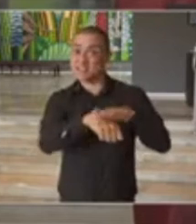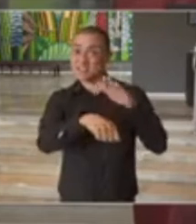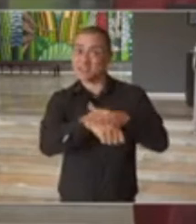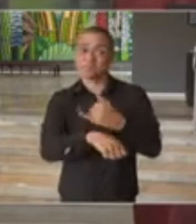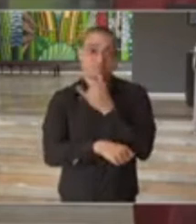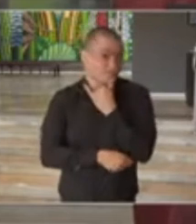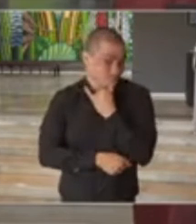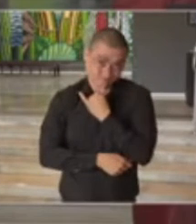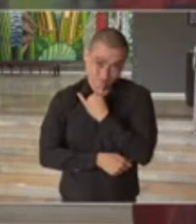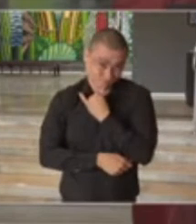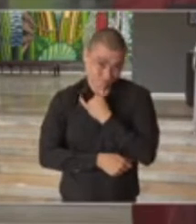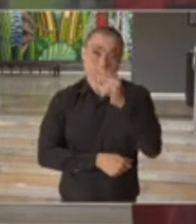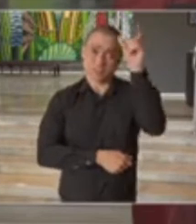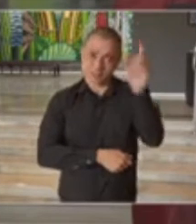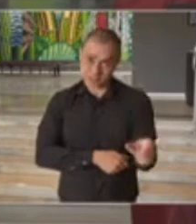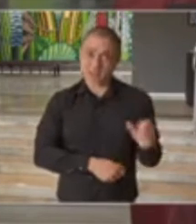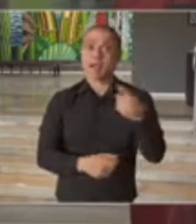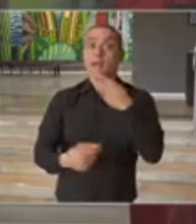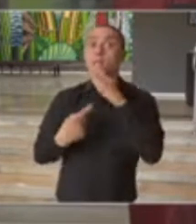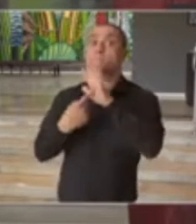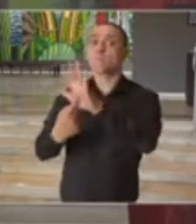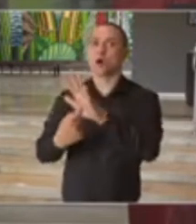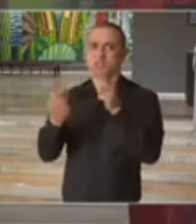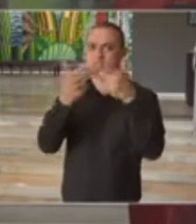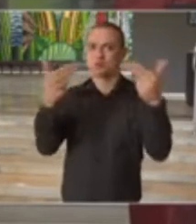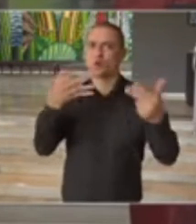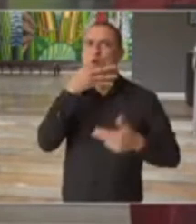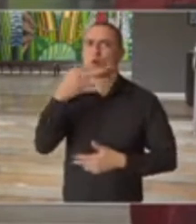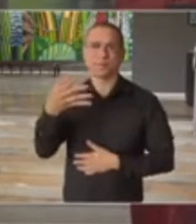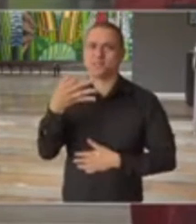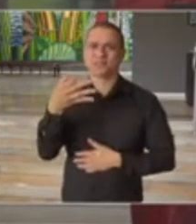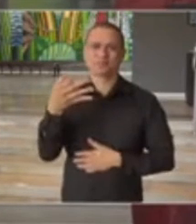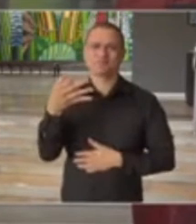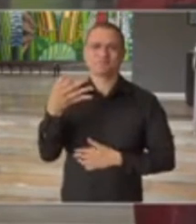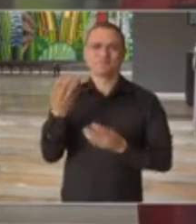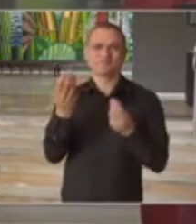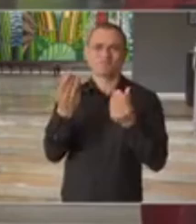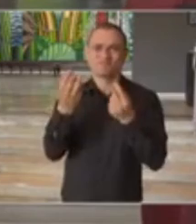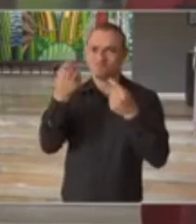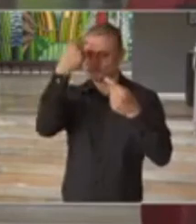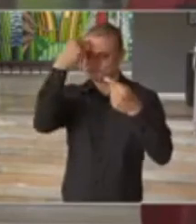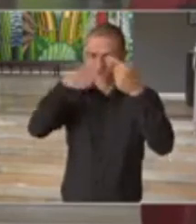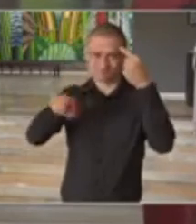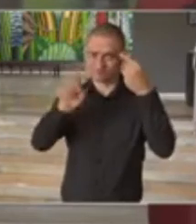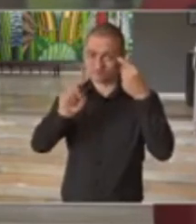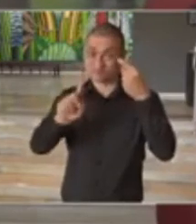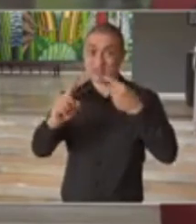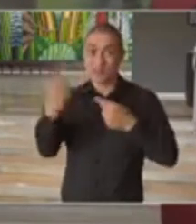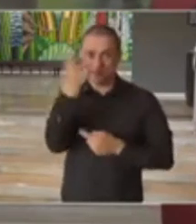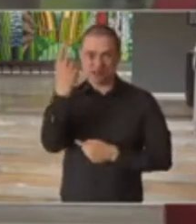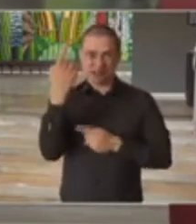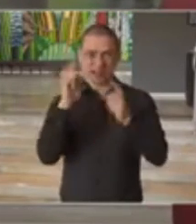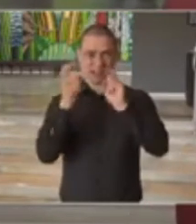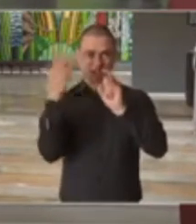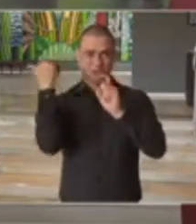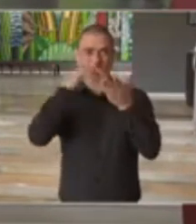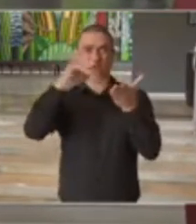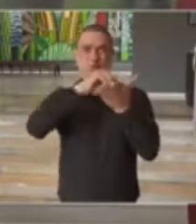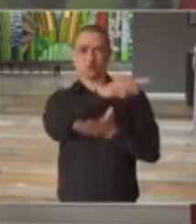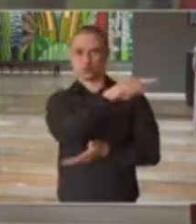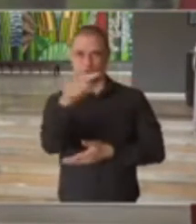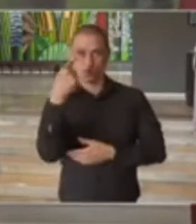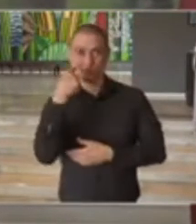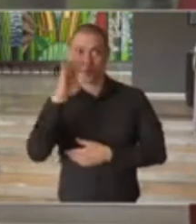lamentavelmente, manifestado posições que não são exatamente serenas, a começar daquela reunião de secretariado,